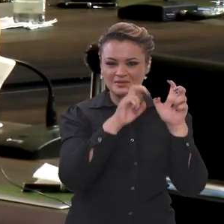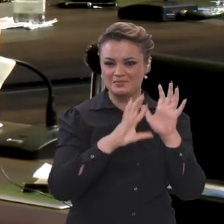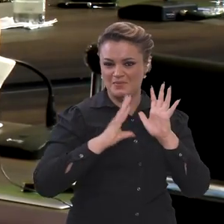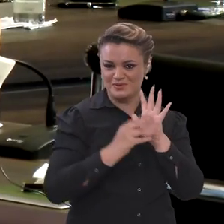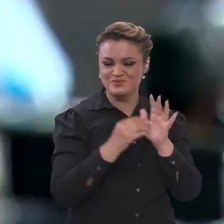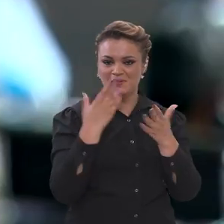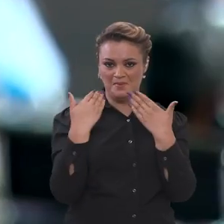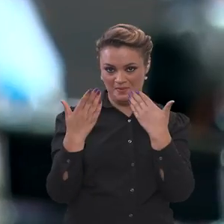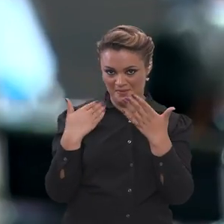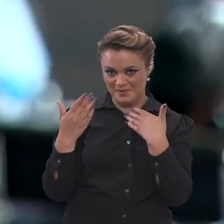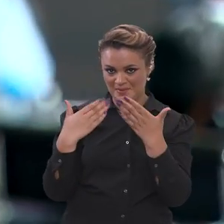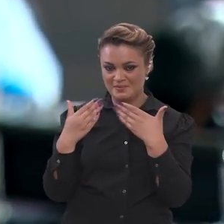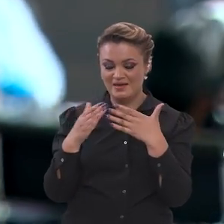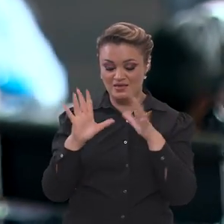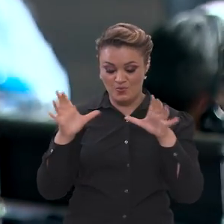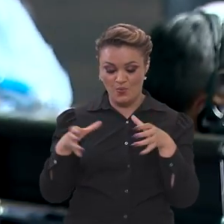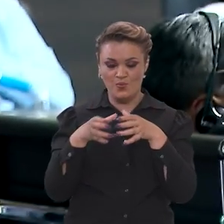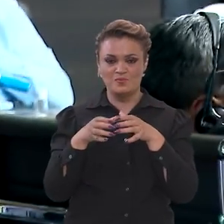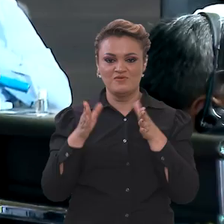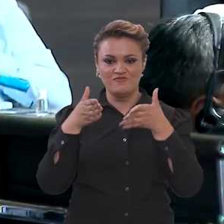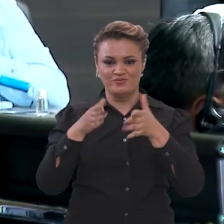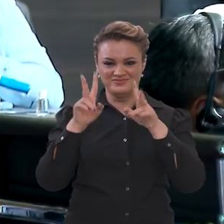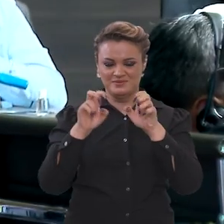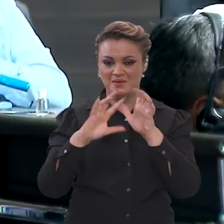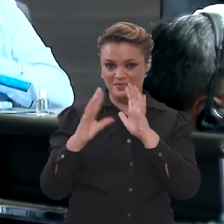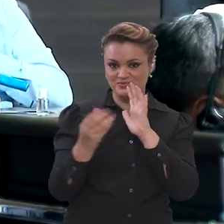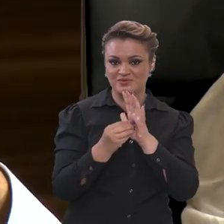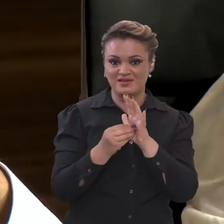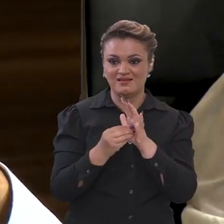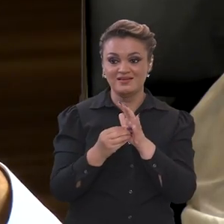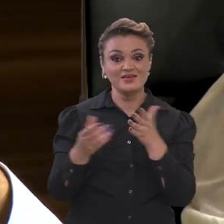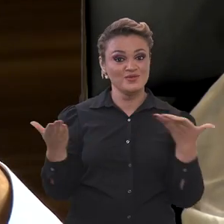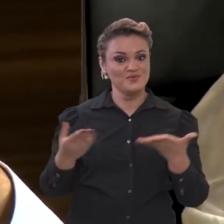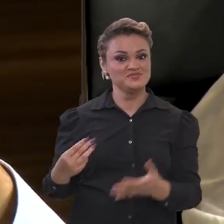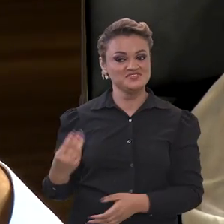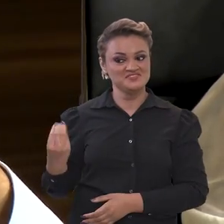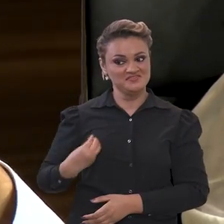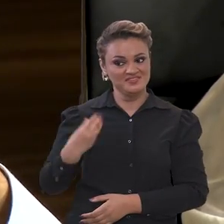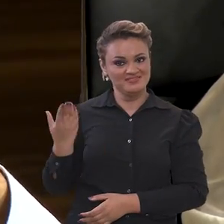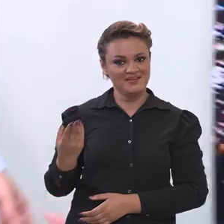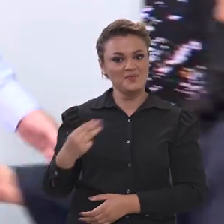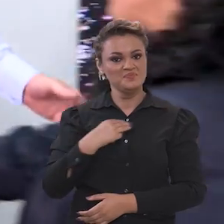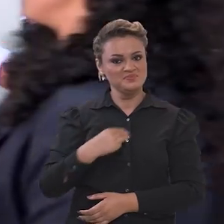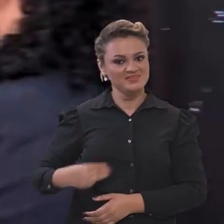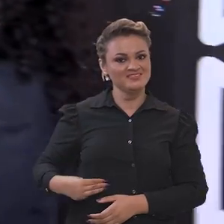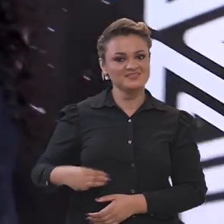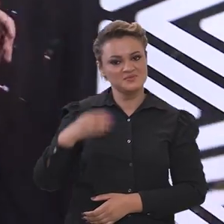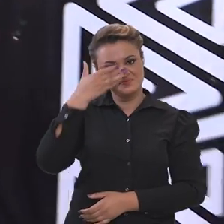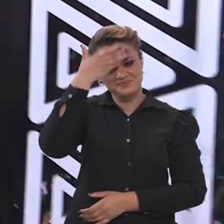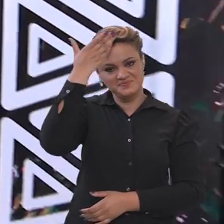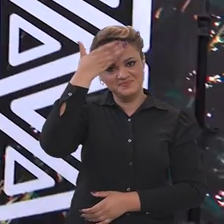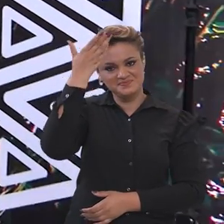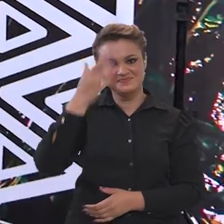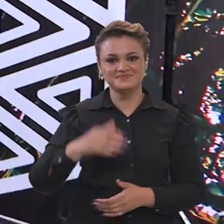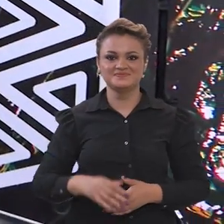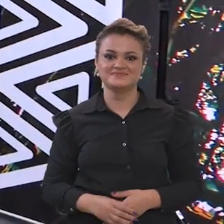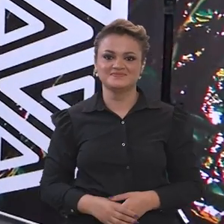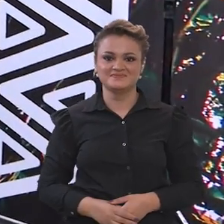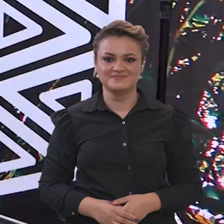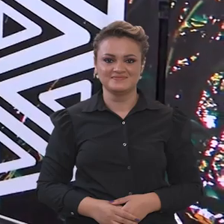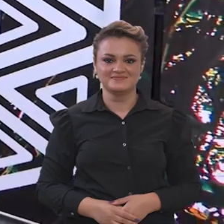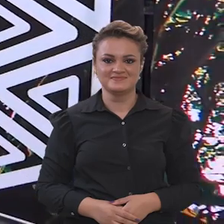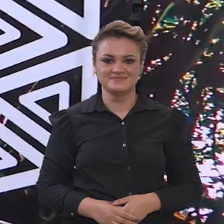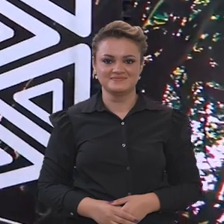amazônicos e também a Cúpula da Amazônia. E, para falar de tudo isso, nós trouxemos um convidado especial, o ministro